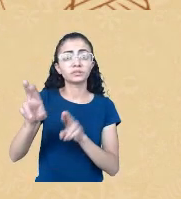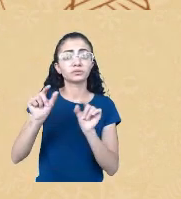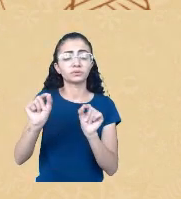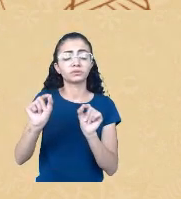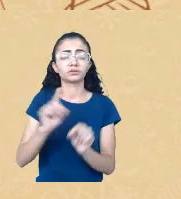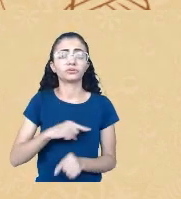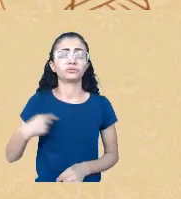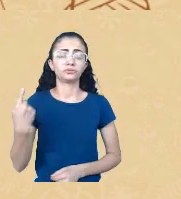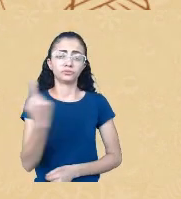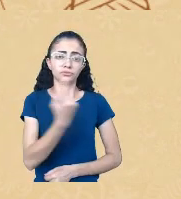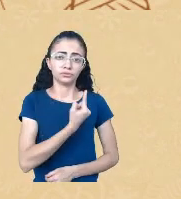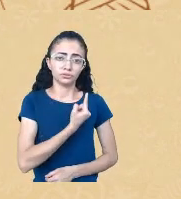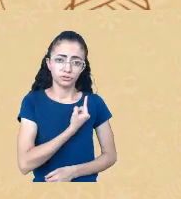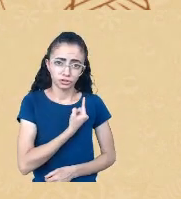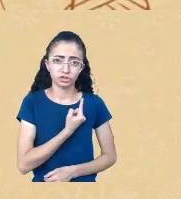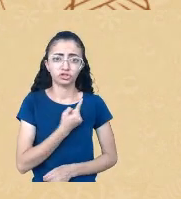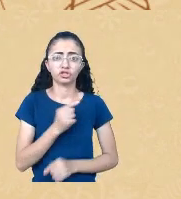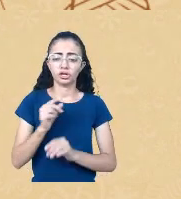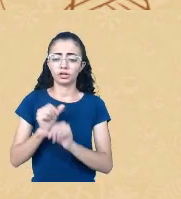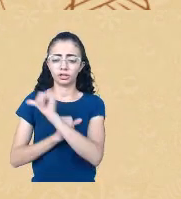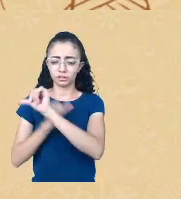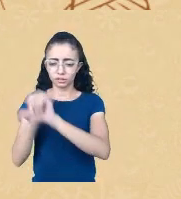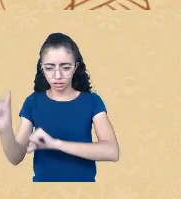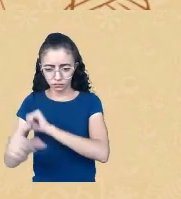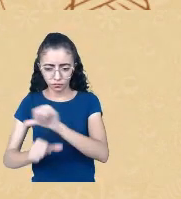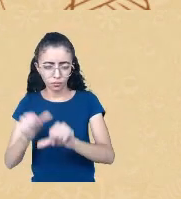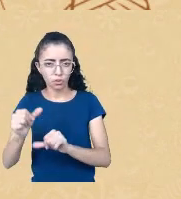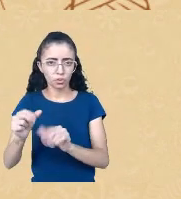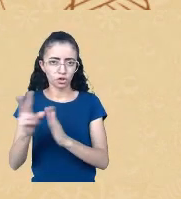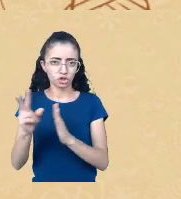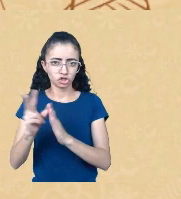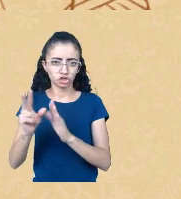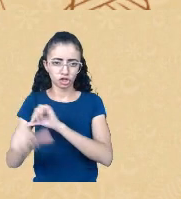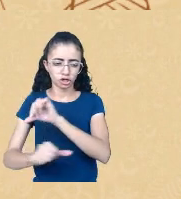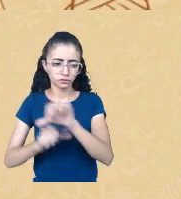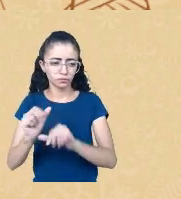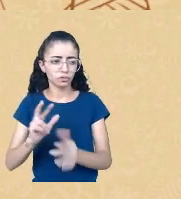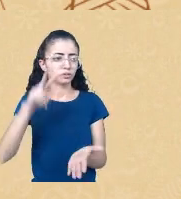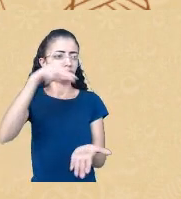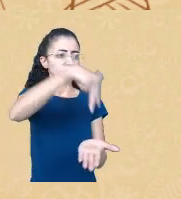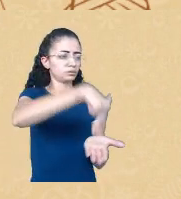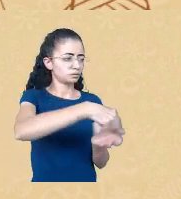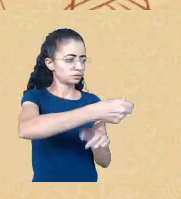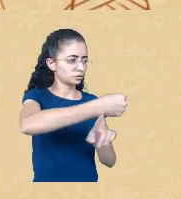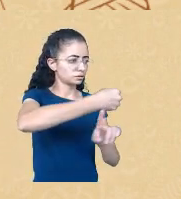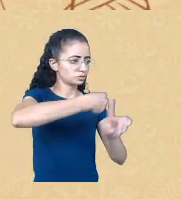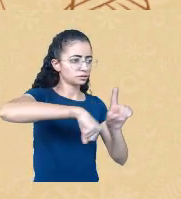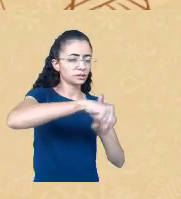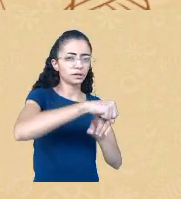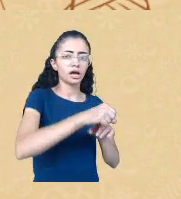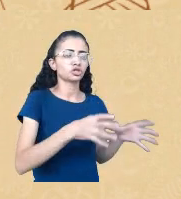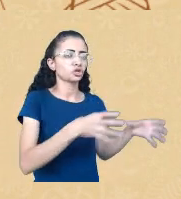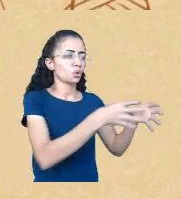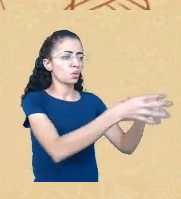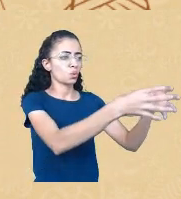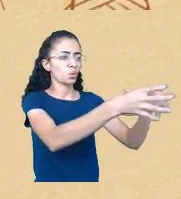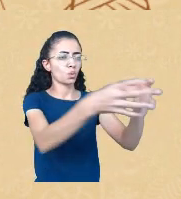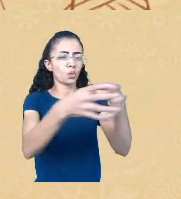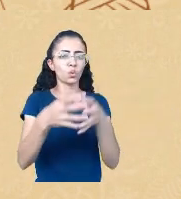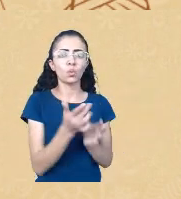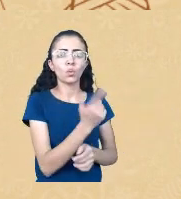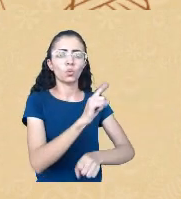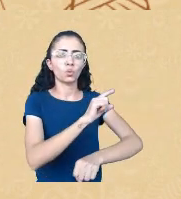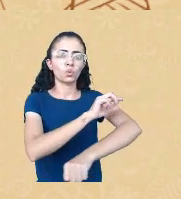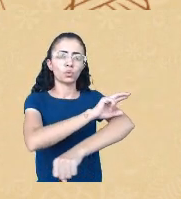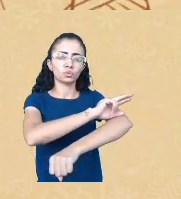civilizados deixaríamos de ser indígenas e passaríamos a integrar outros grupos raciais se de pele clara